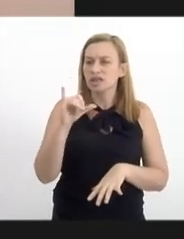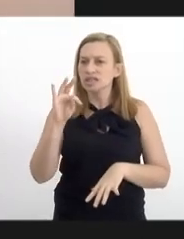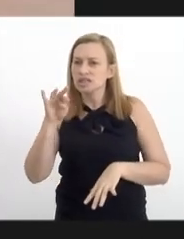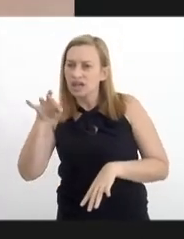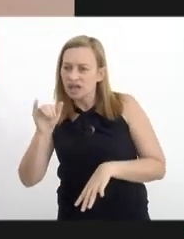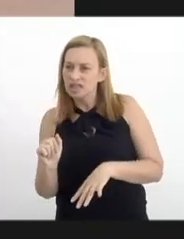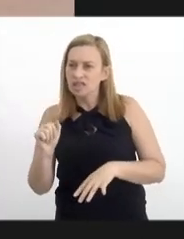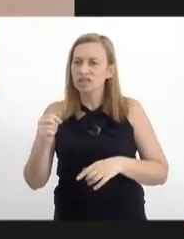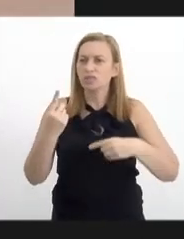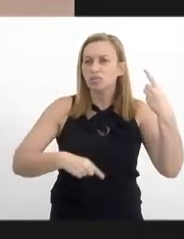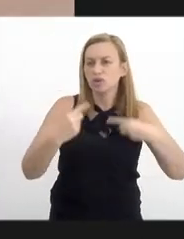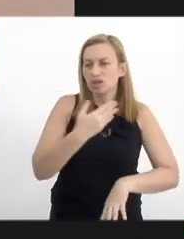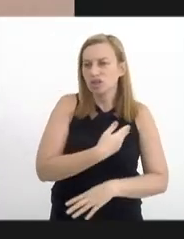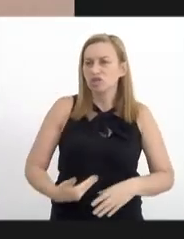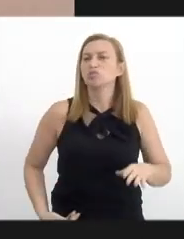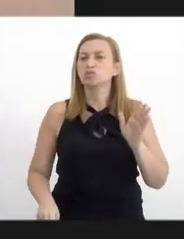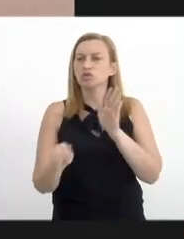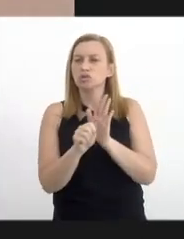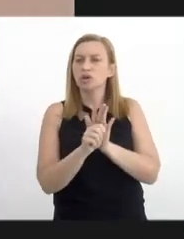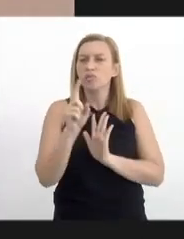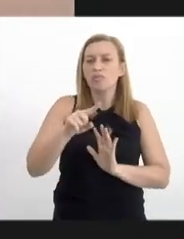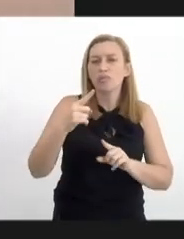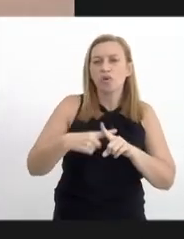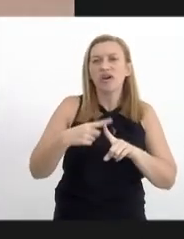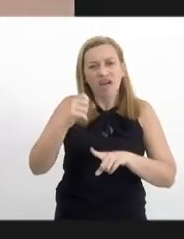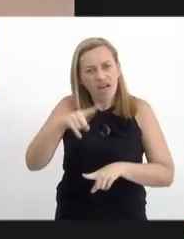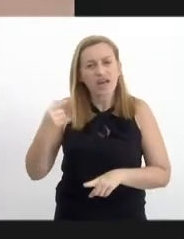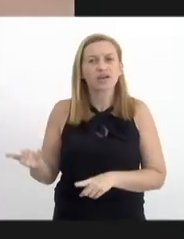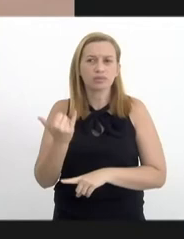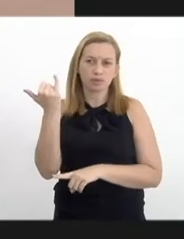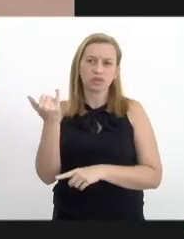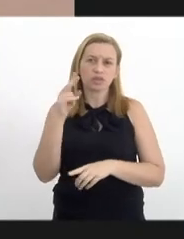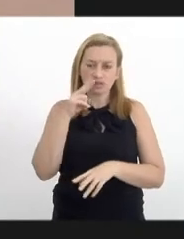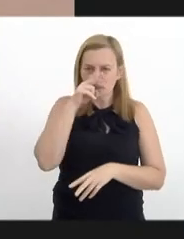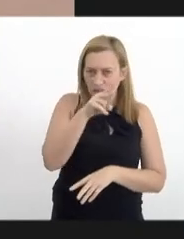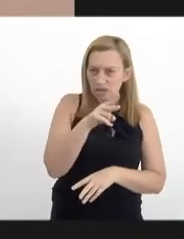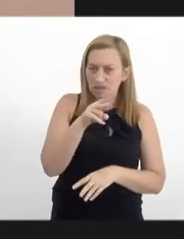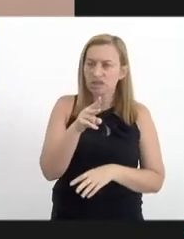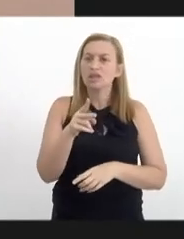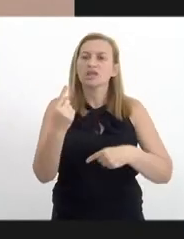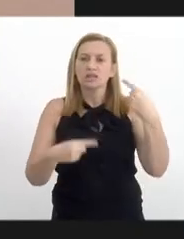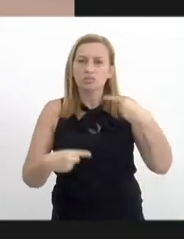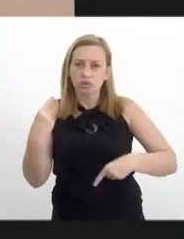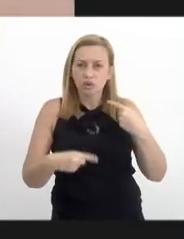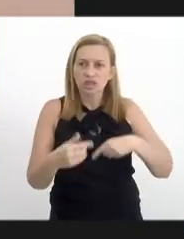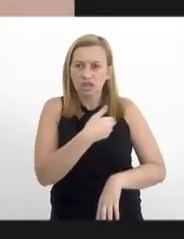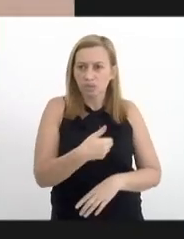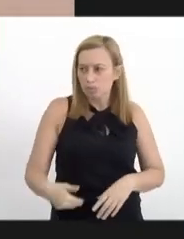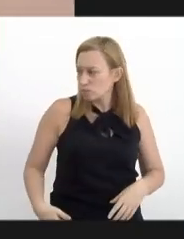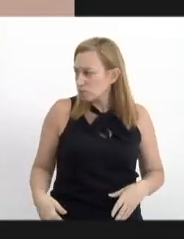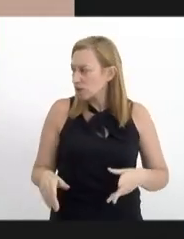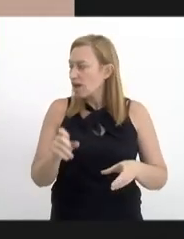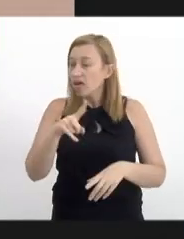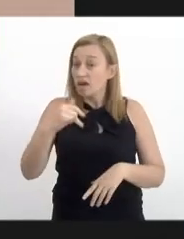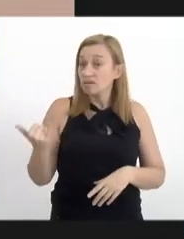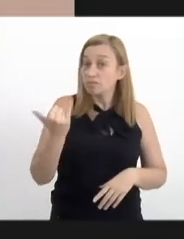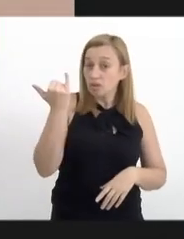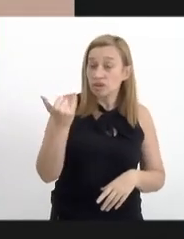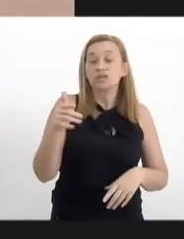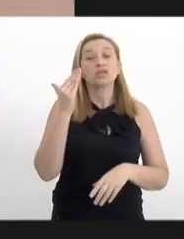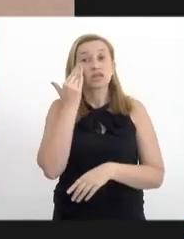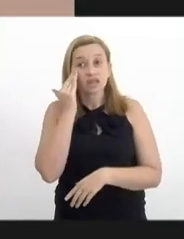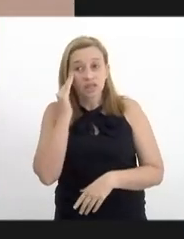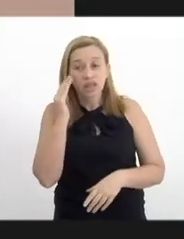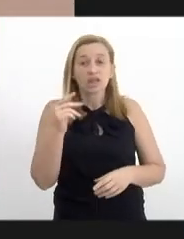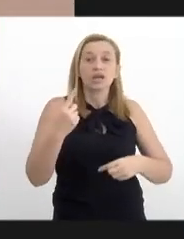drogas porque isso é extremamente importante para o fortalecimento desta política pública. É muito importante entender